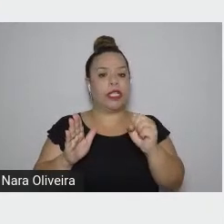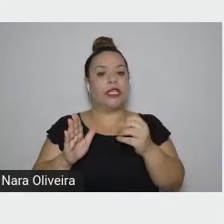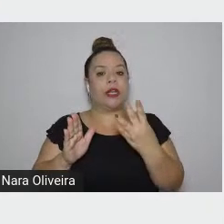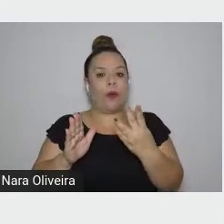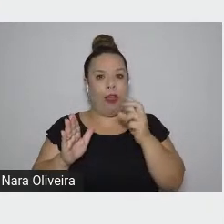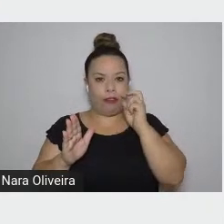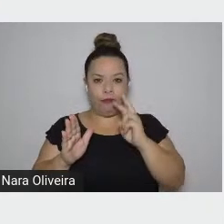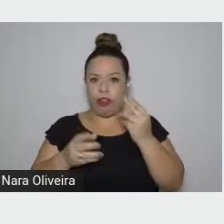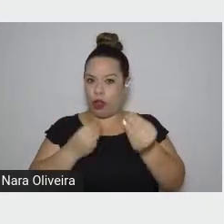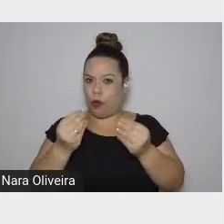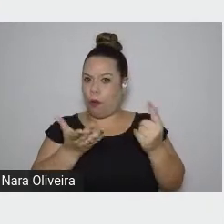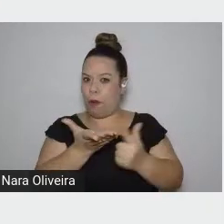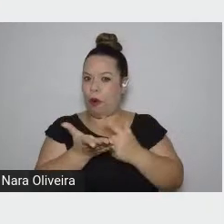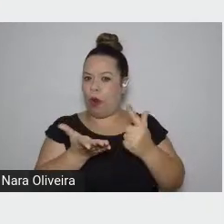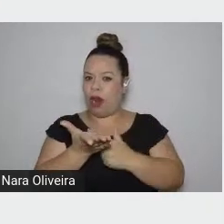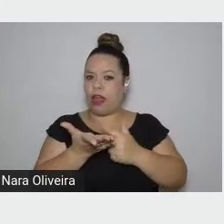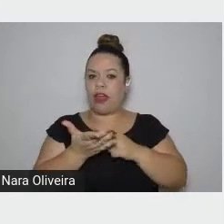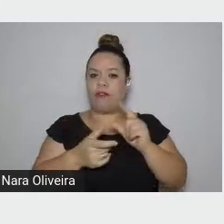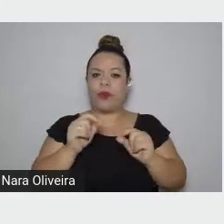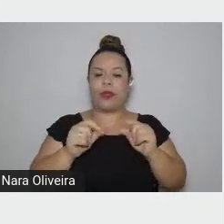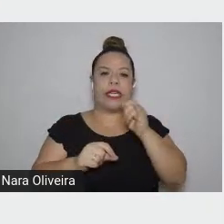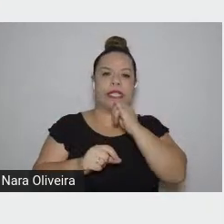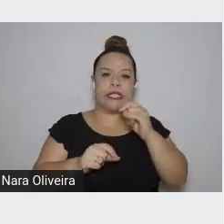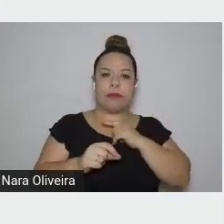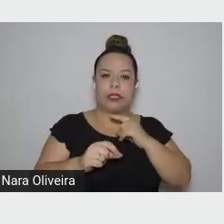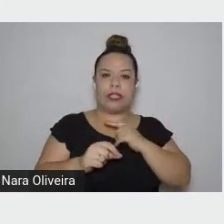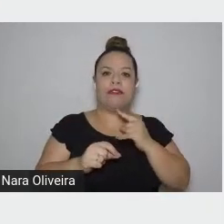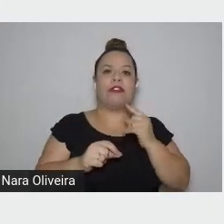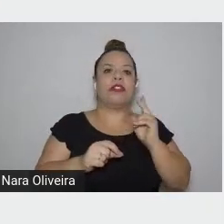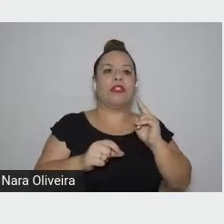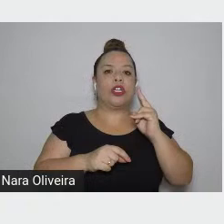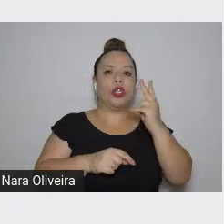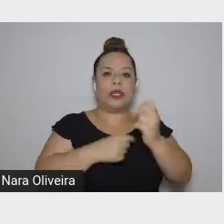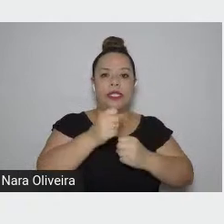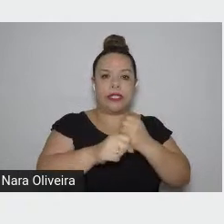grandiosos vêm um, dois anos depois do outro,